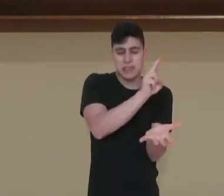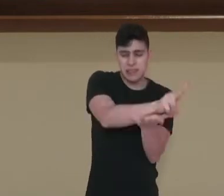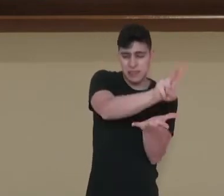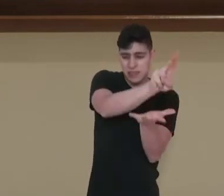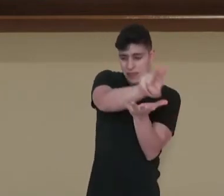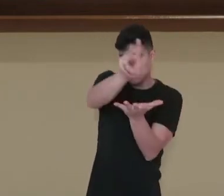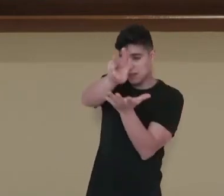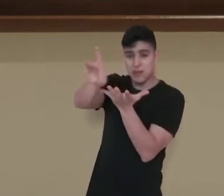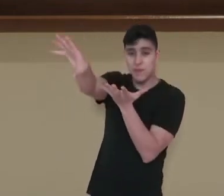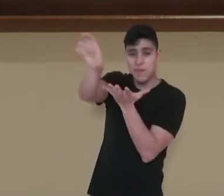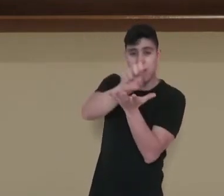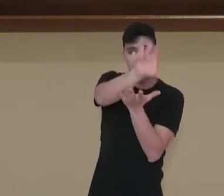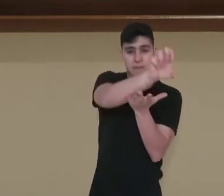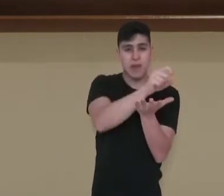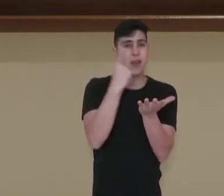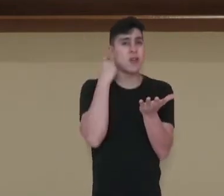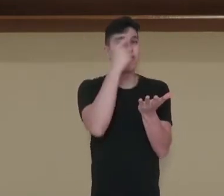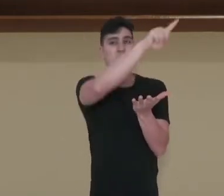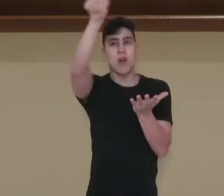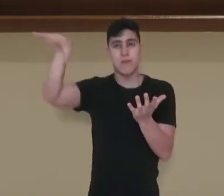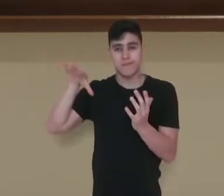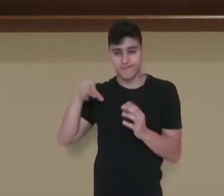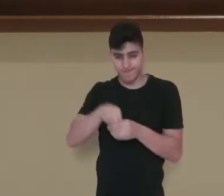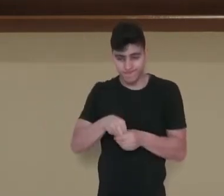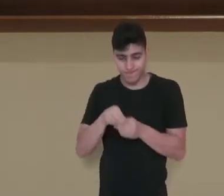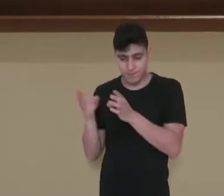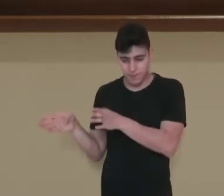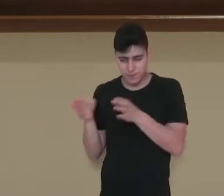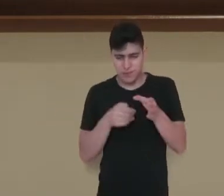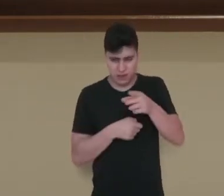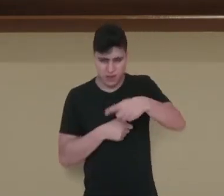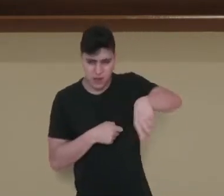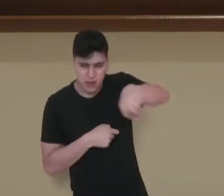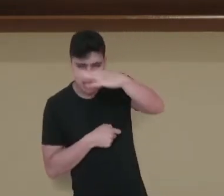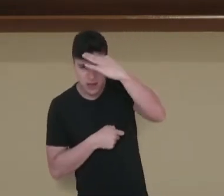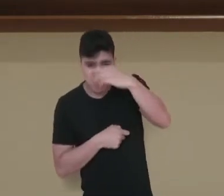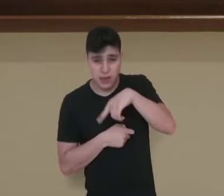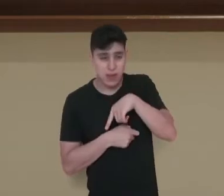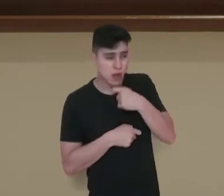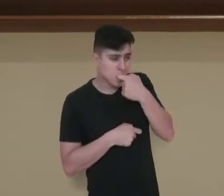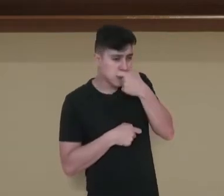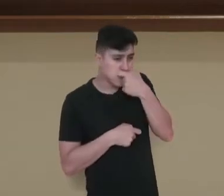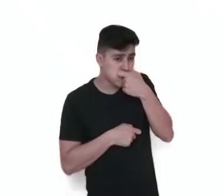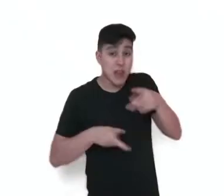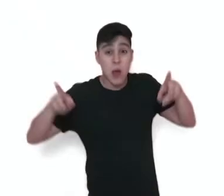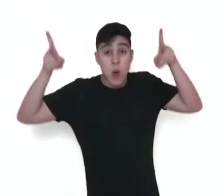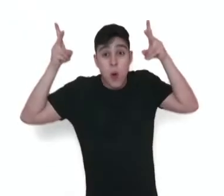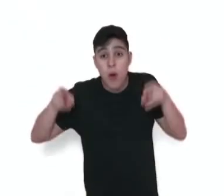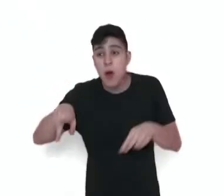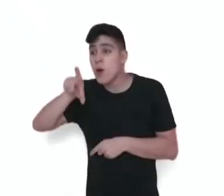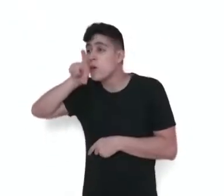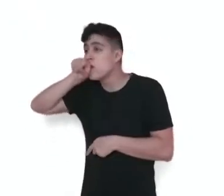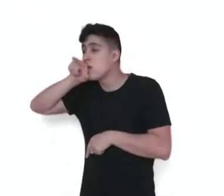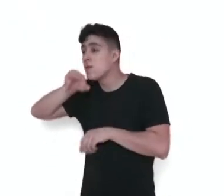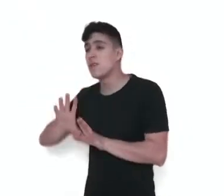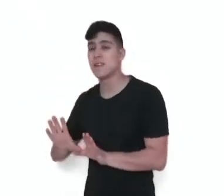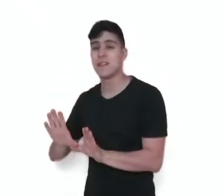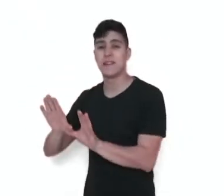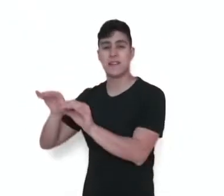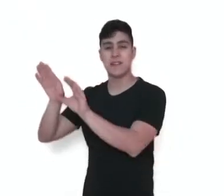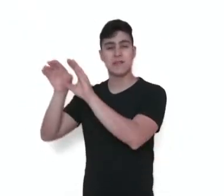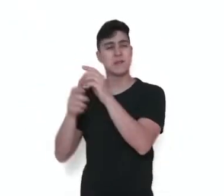mídias. Você sabia que existem apitos que imitam o canto dos pássaros? Pois é, e eu fico me perguntando como será,